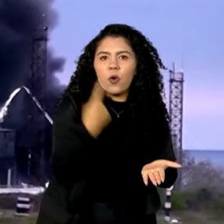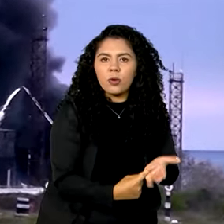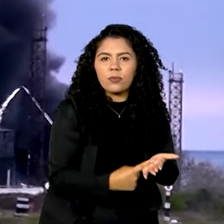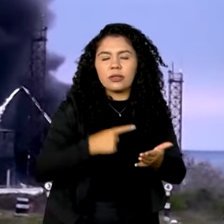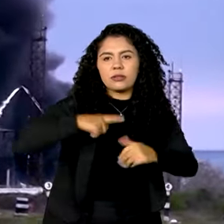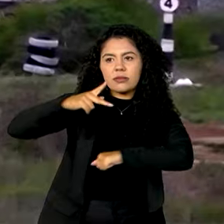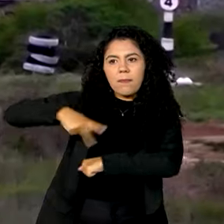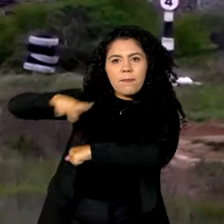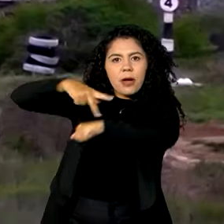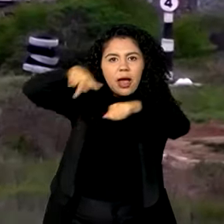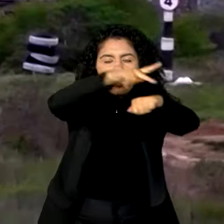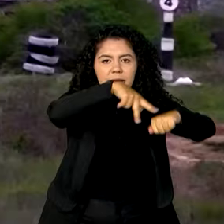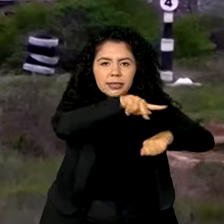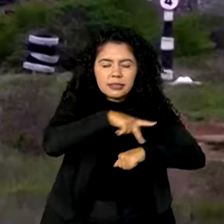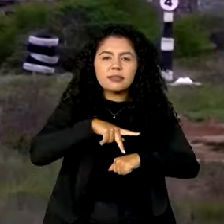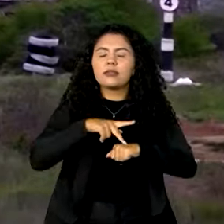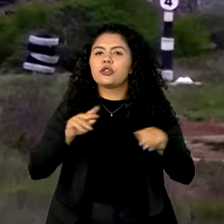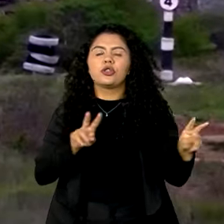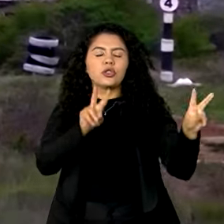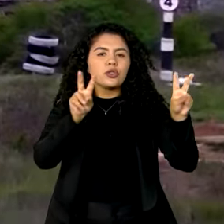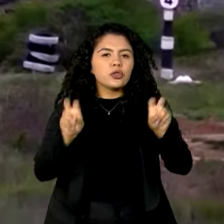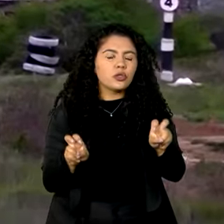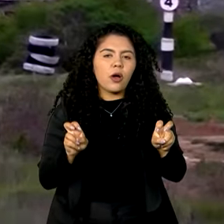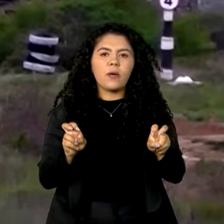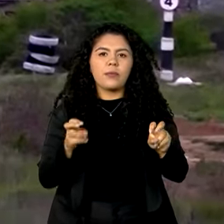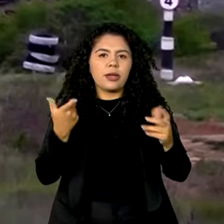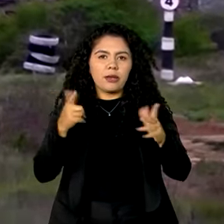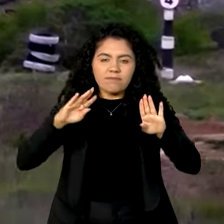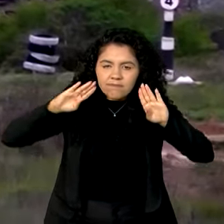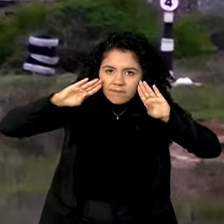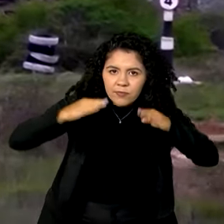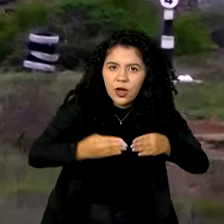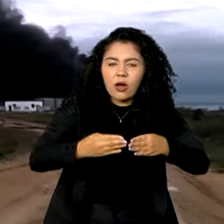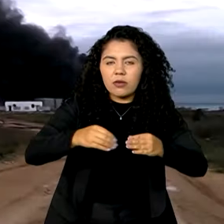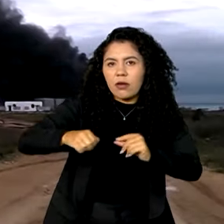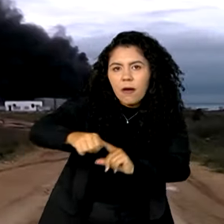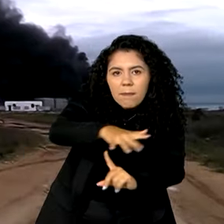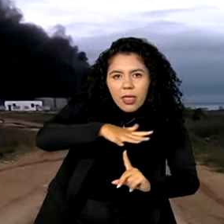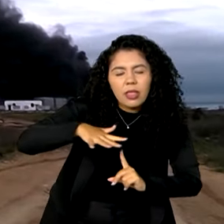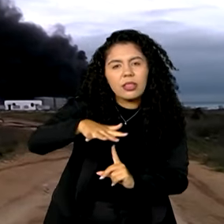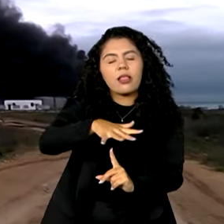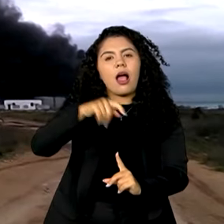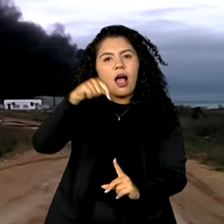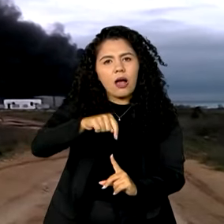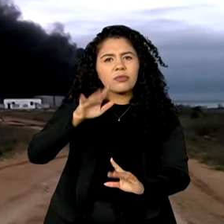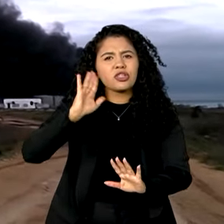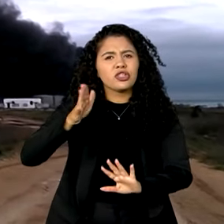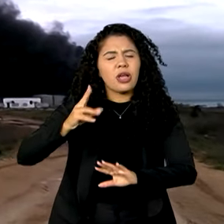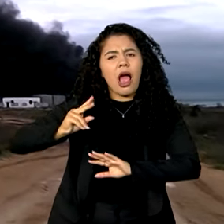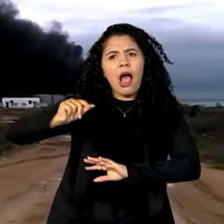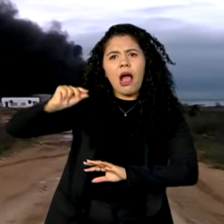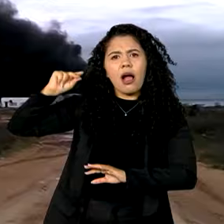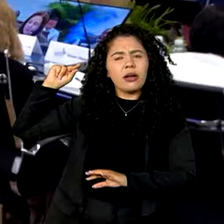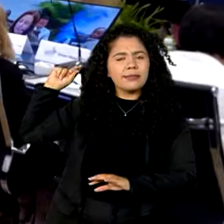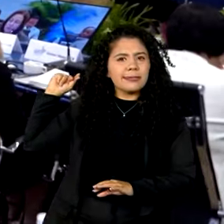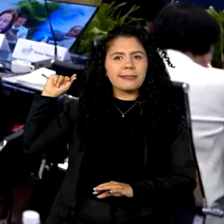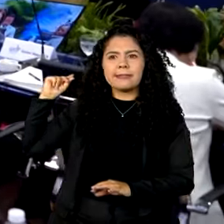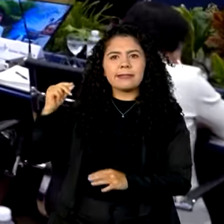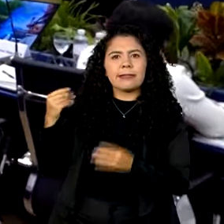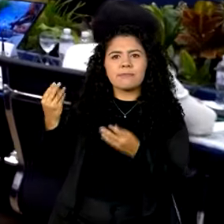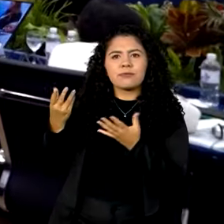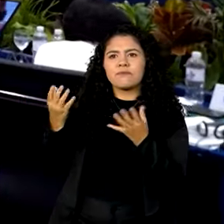nessas pegadas ambiental que eles colocaram. Há muito tempo a gente não vê o G20